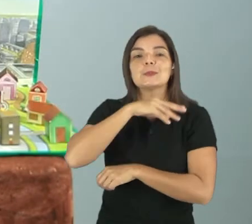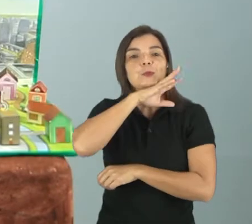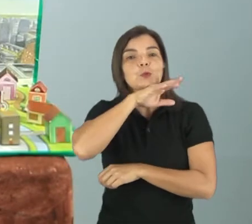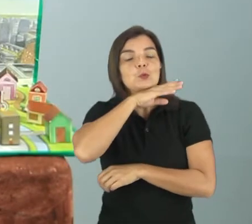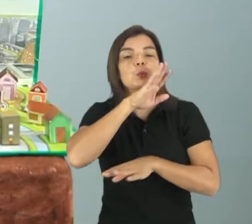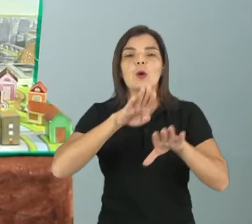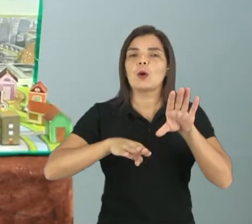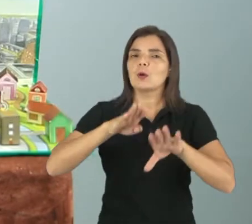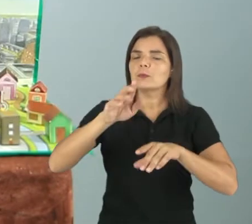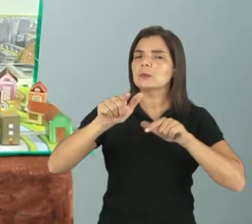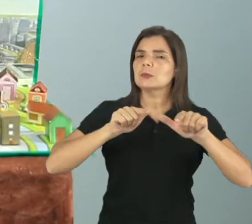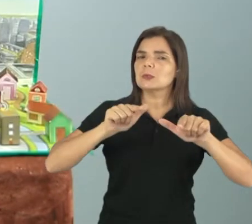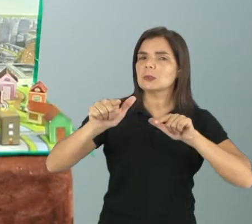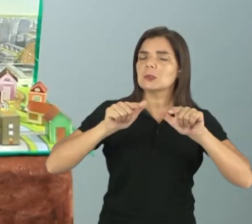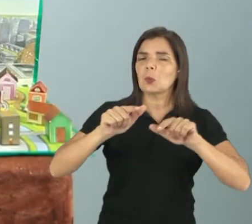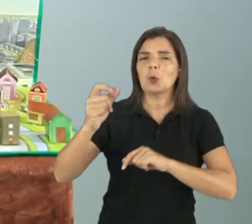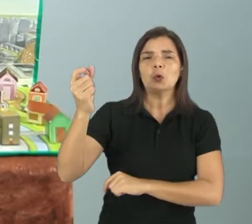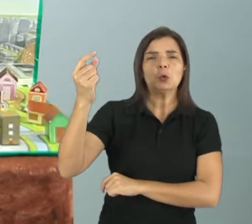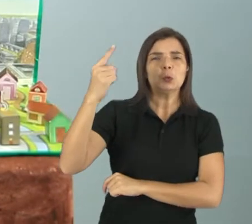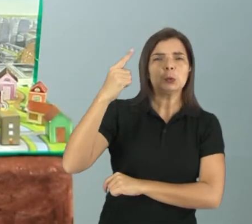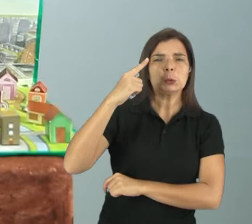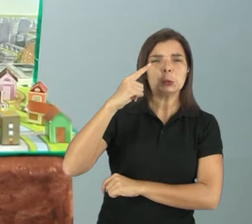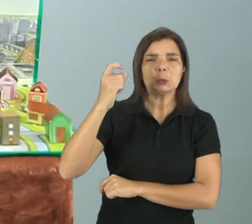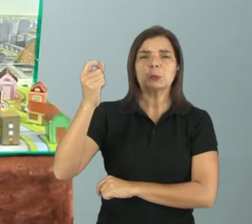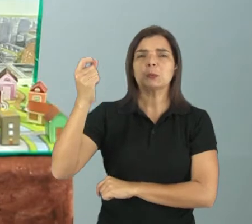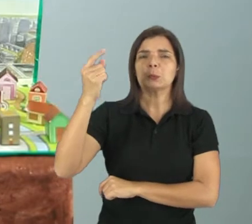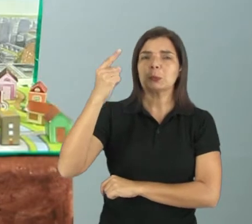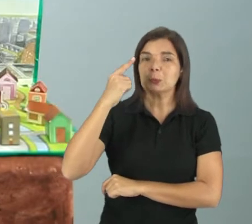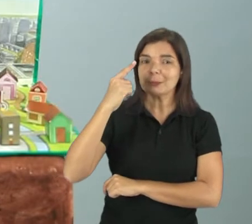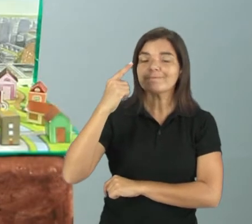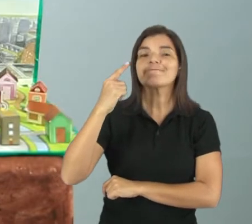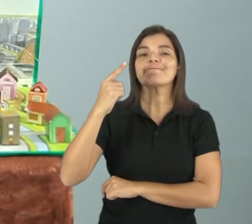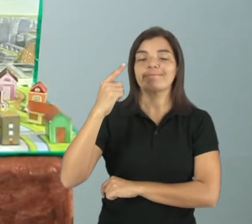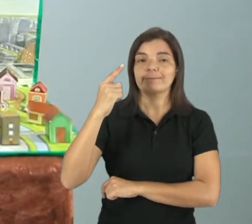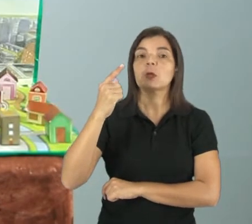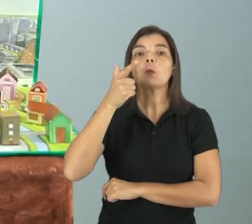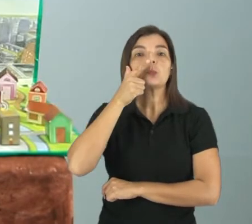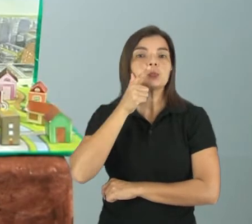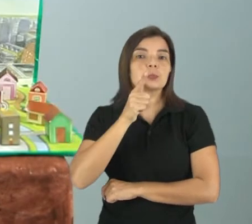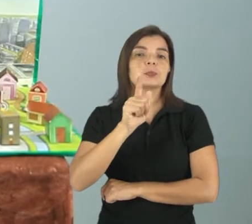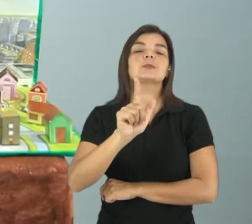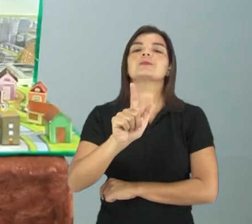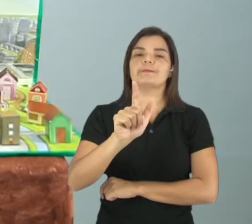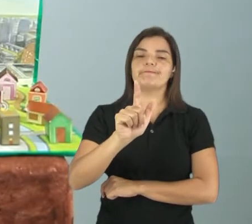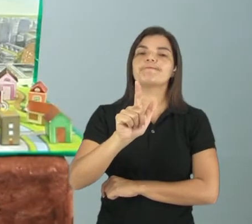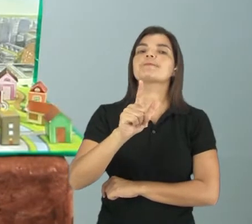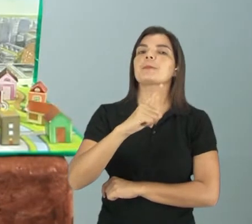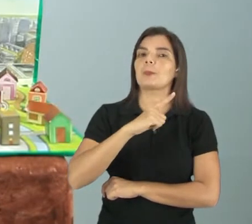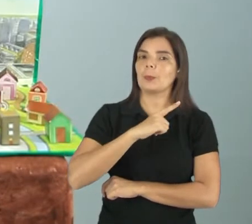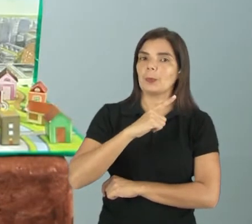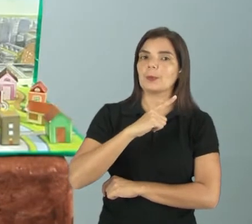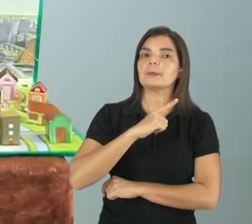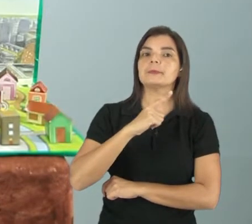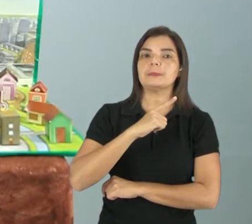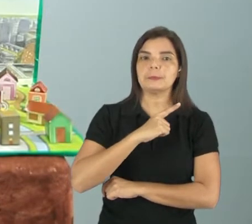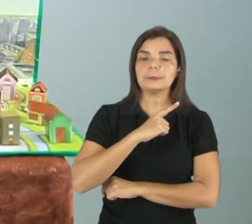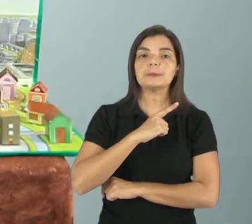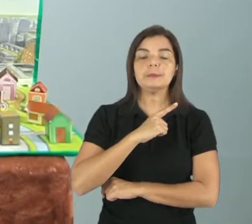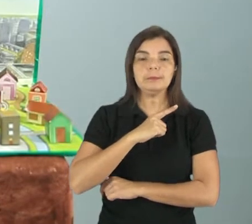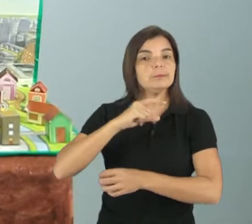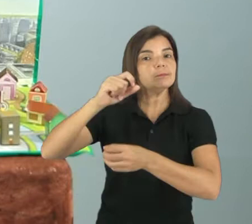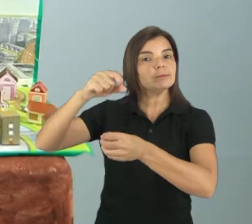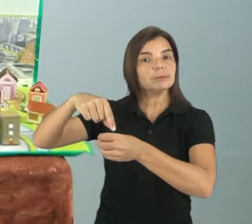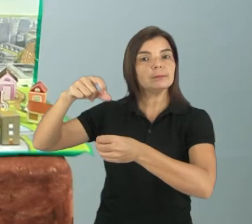né, muitas vezes trabalha de sol a sol, certo? Para conseguir manter, né, conseguir